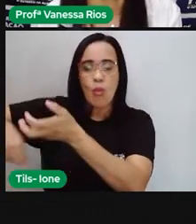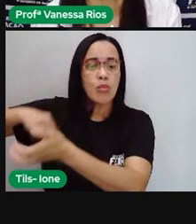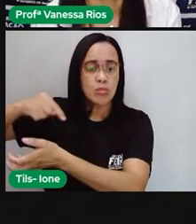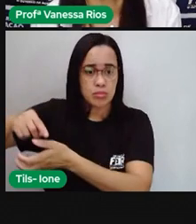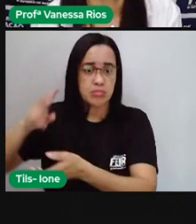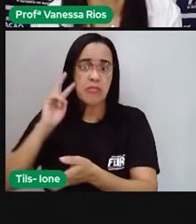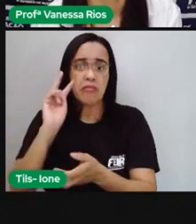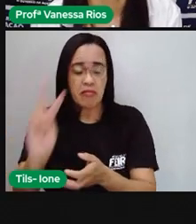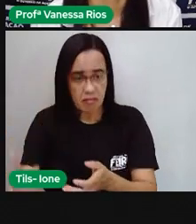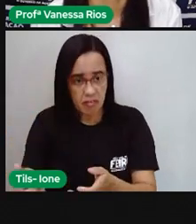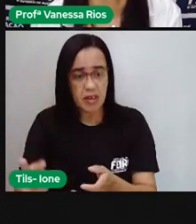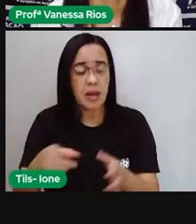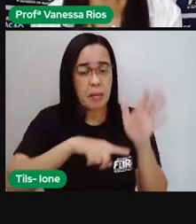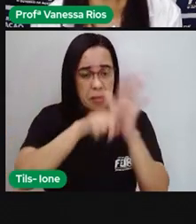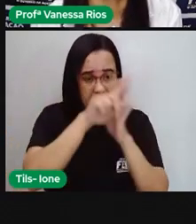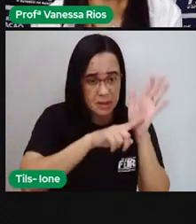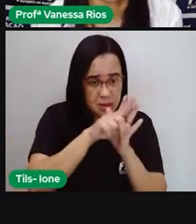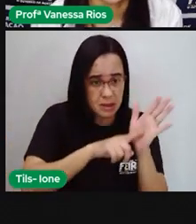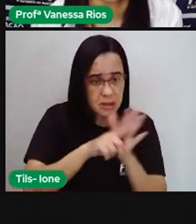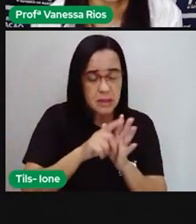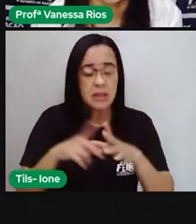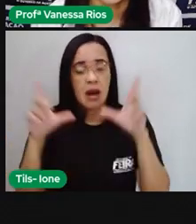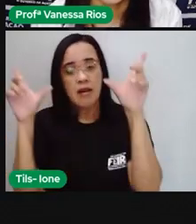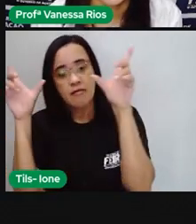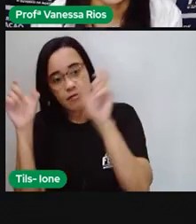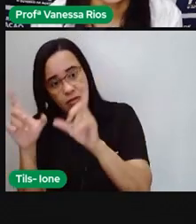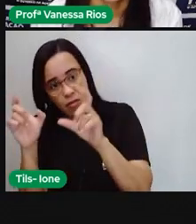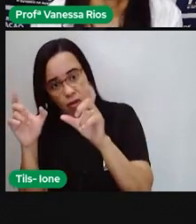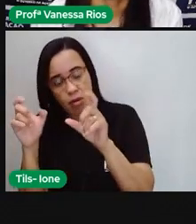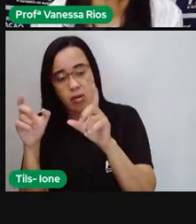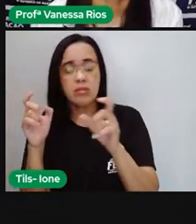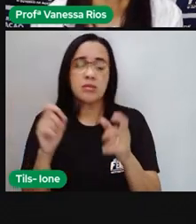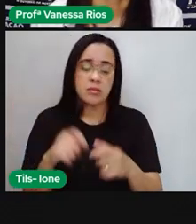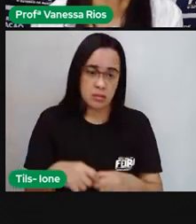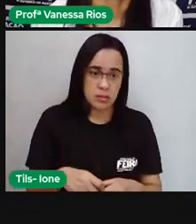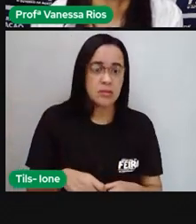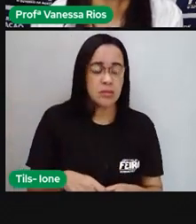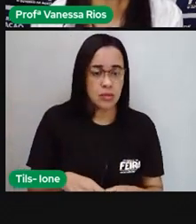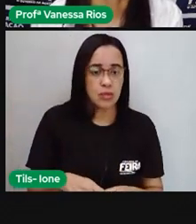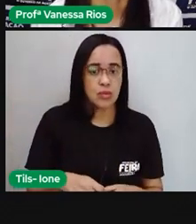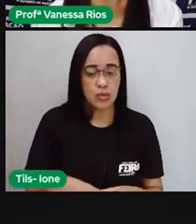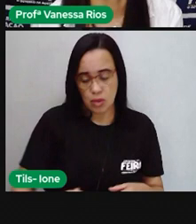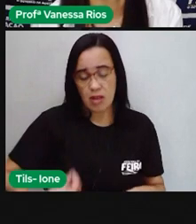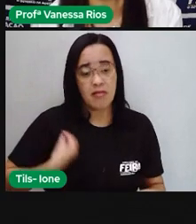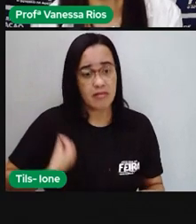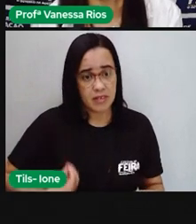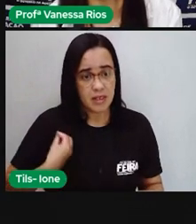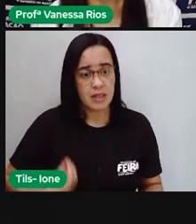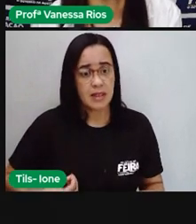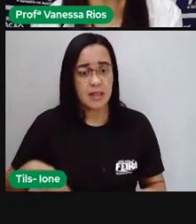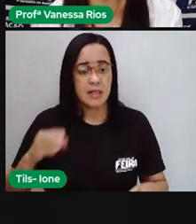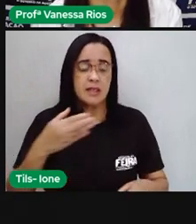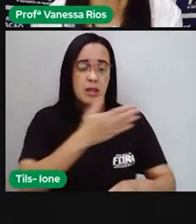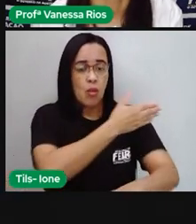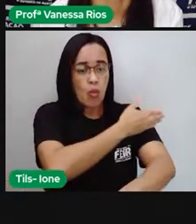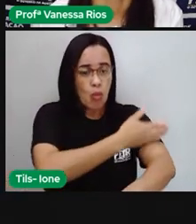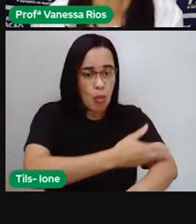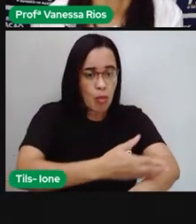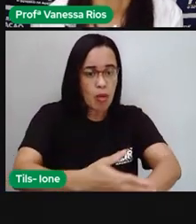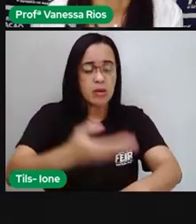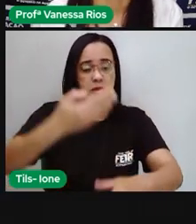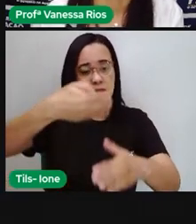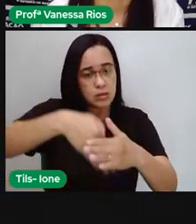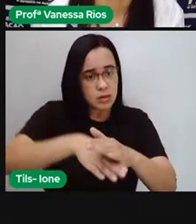pesquisar imagens, pesquisar fotografias aí dos modos de vida, dos comportamentos das pessoas que